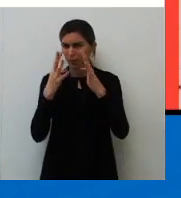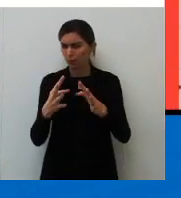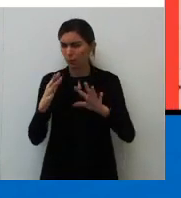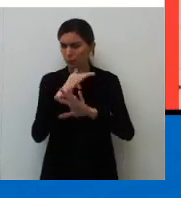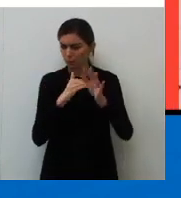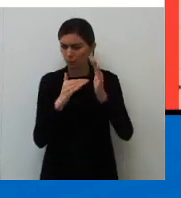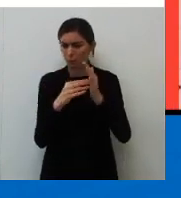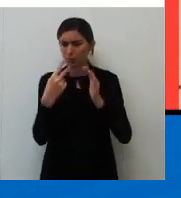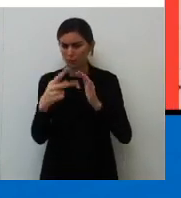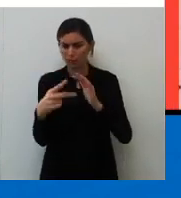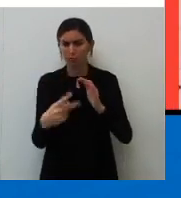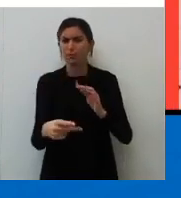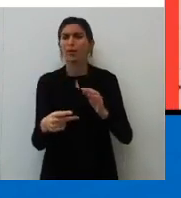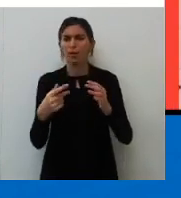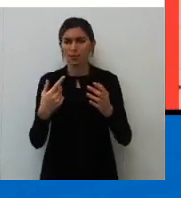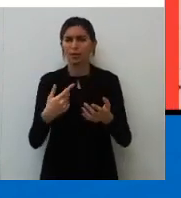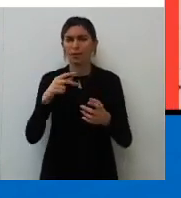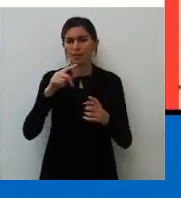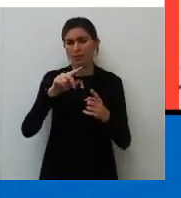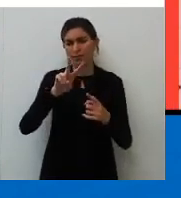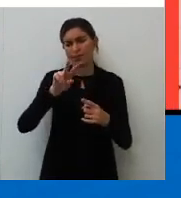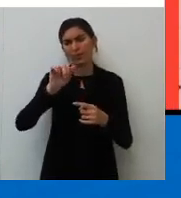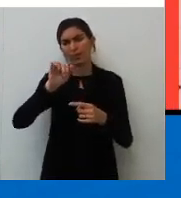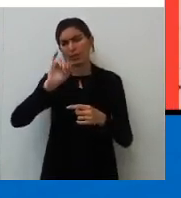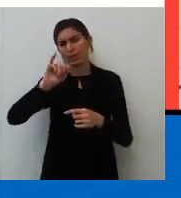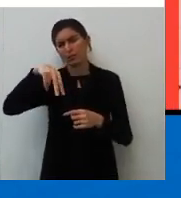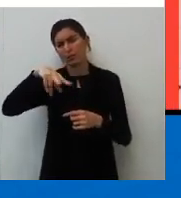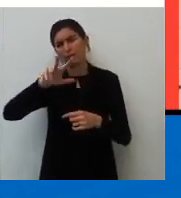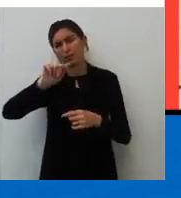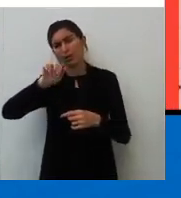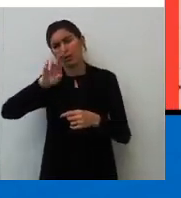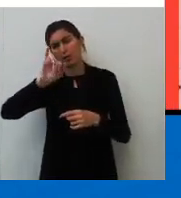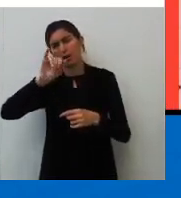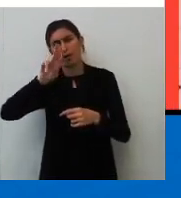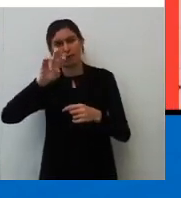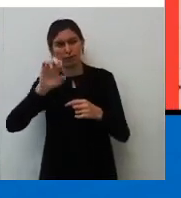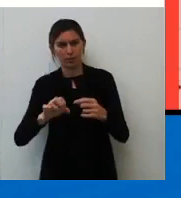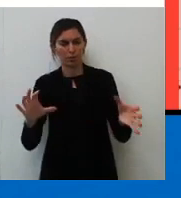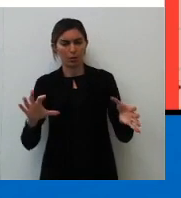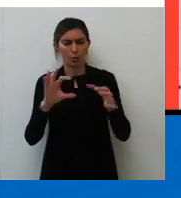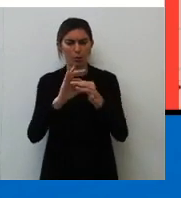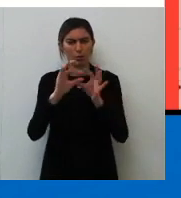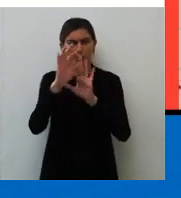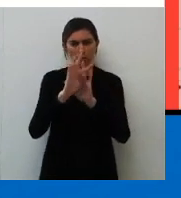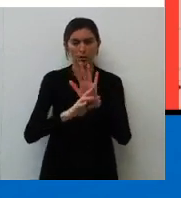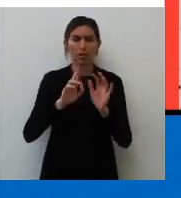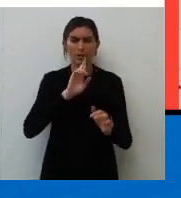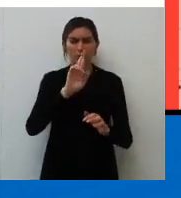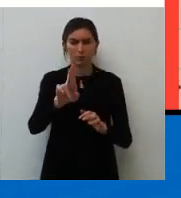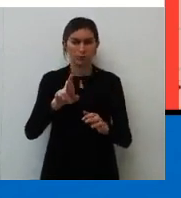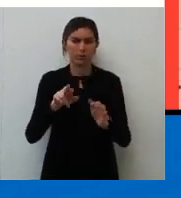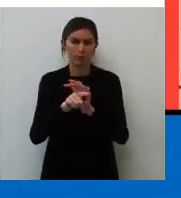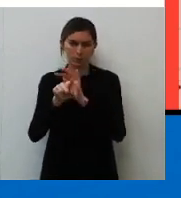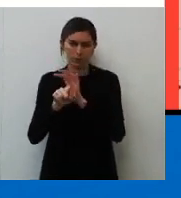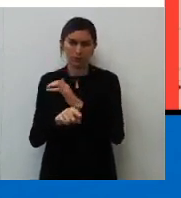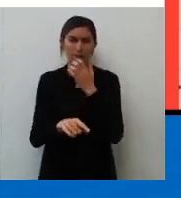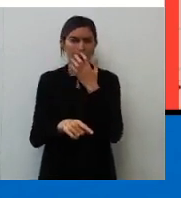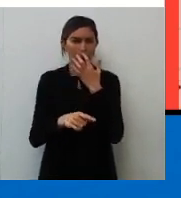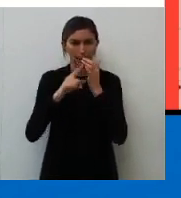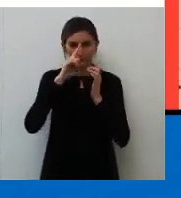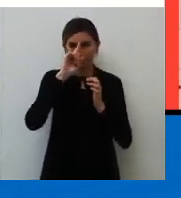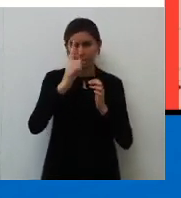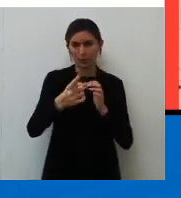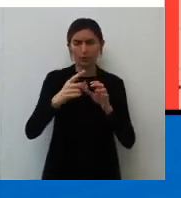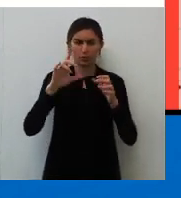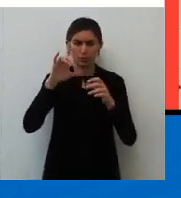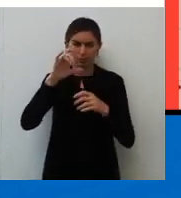todas elas são invariáveis e servem como elementos de coesão textual. Respondendo a pergunta do meu colega, que mandou aqui para